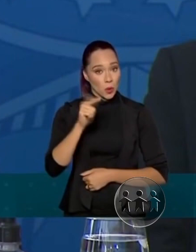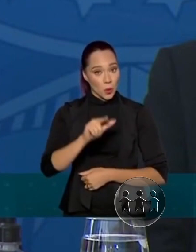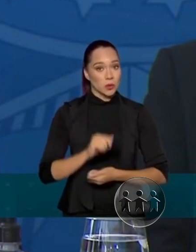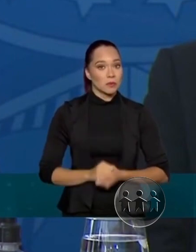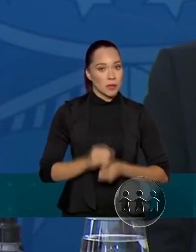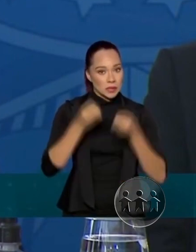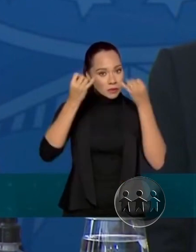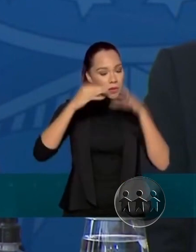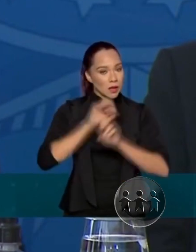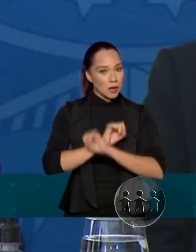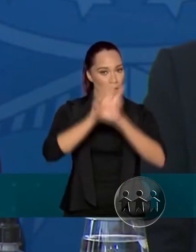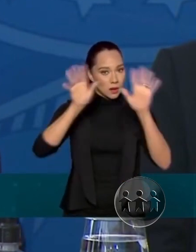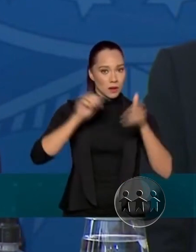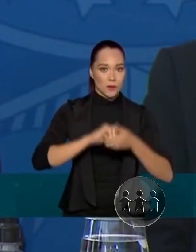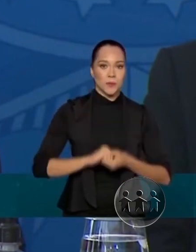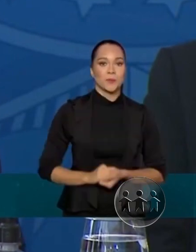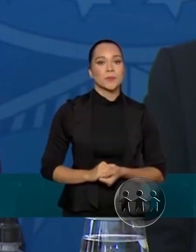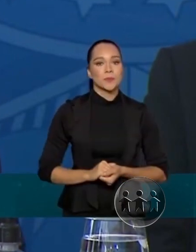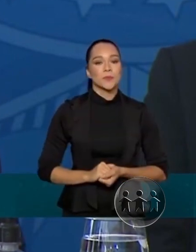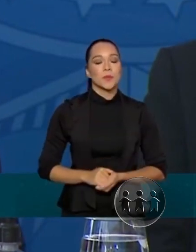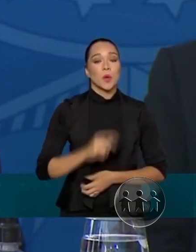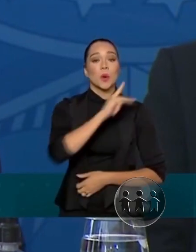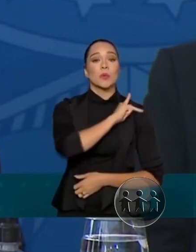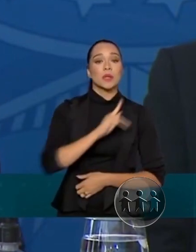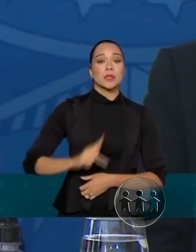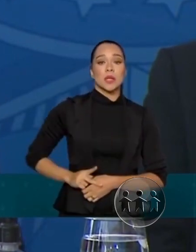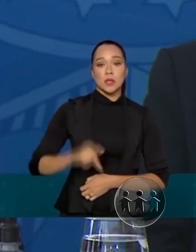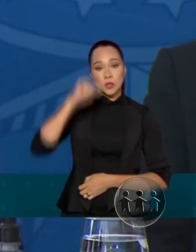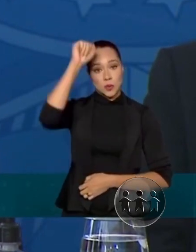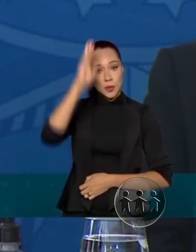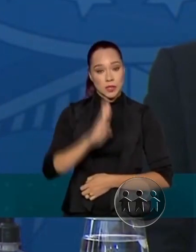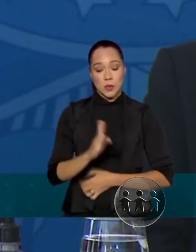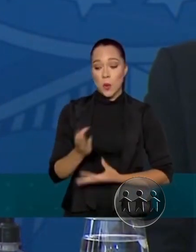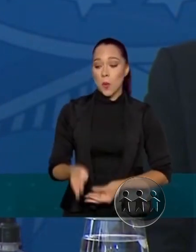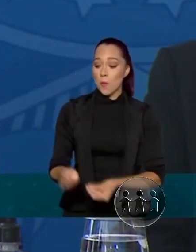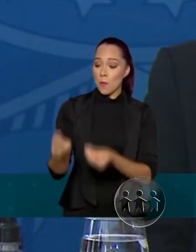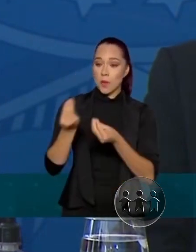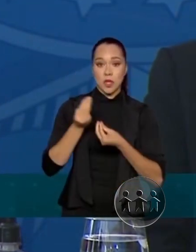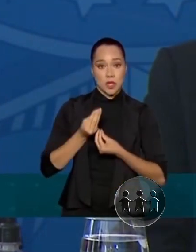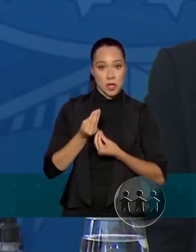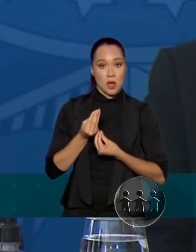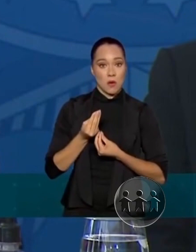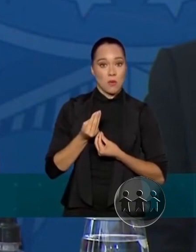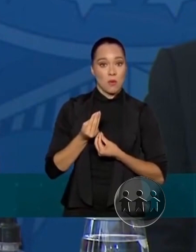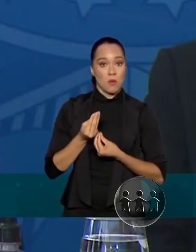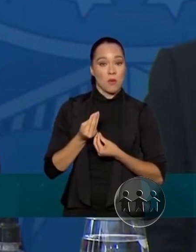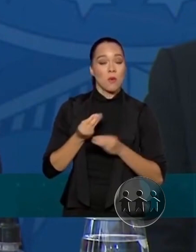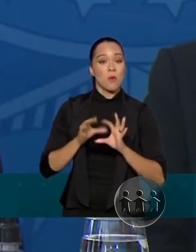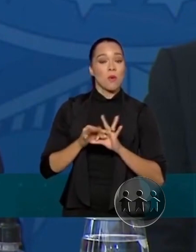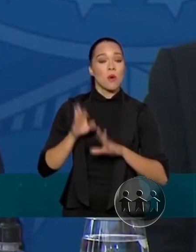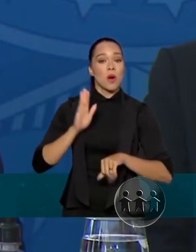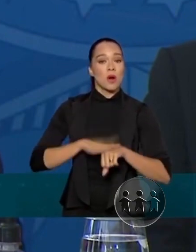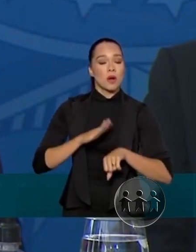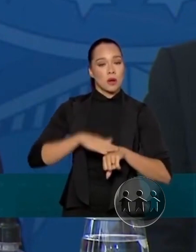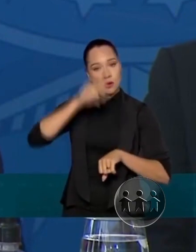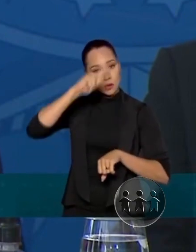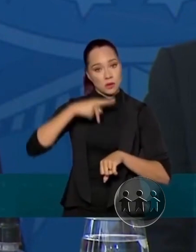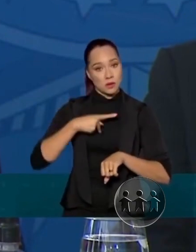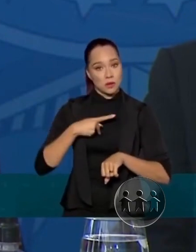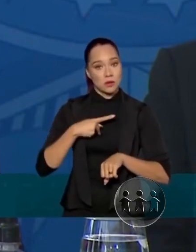que fique bem claro. O senhor presidente da República me deu absoluta autonomia